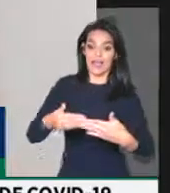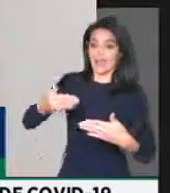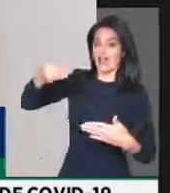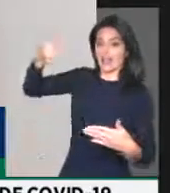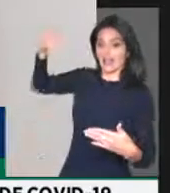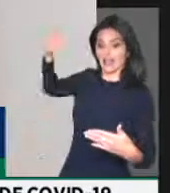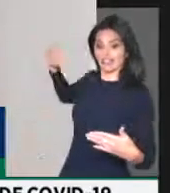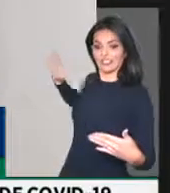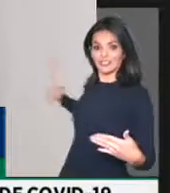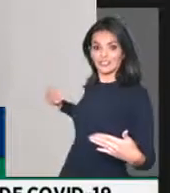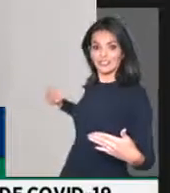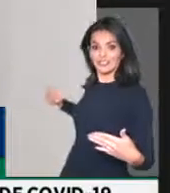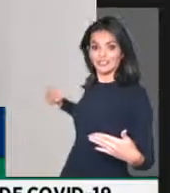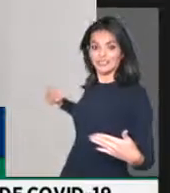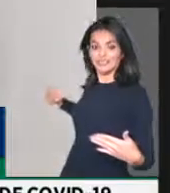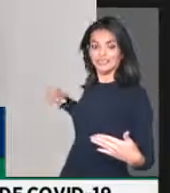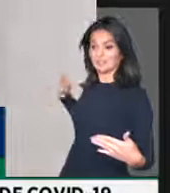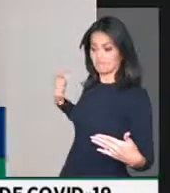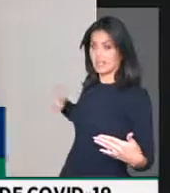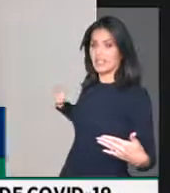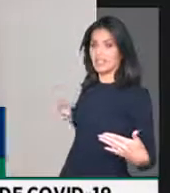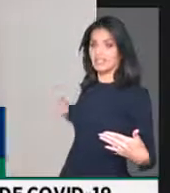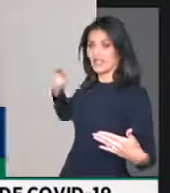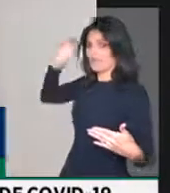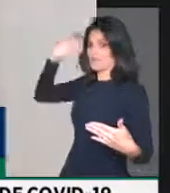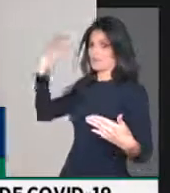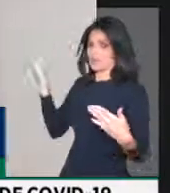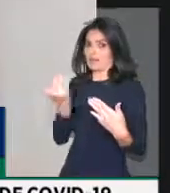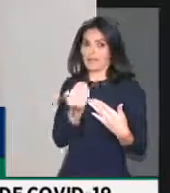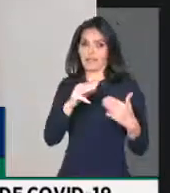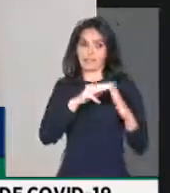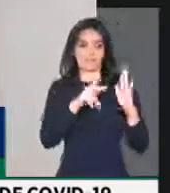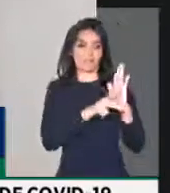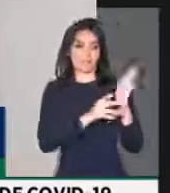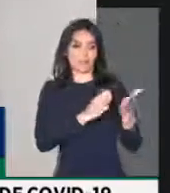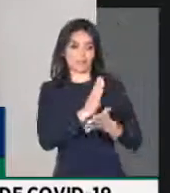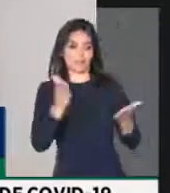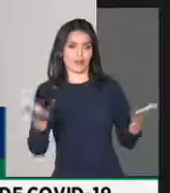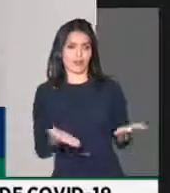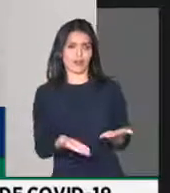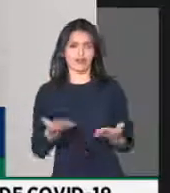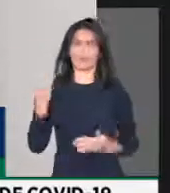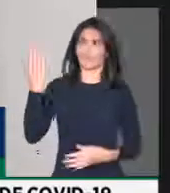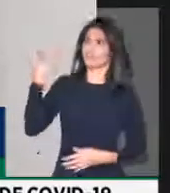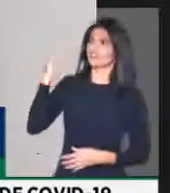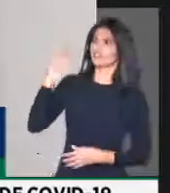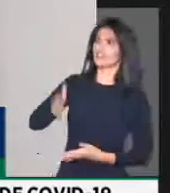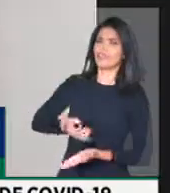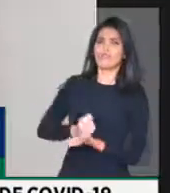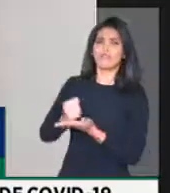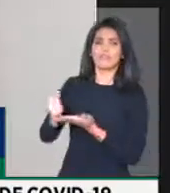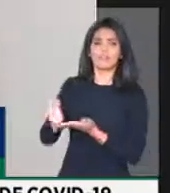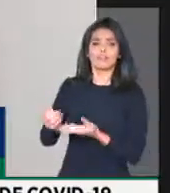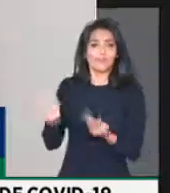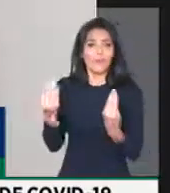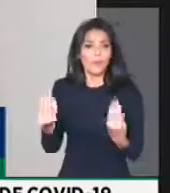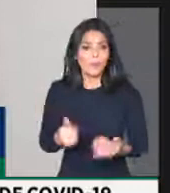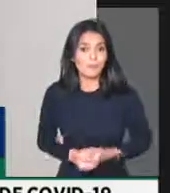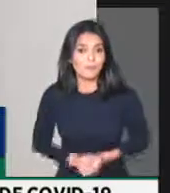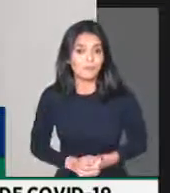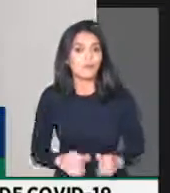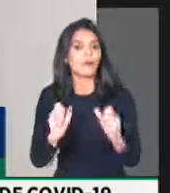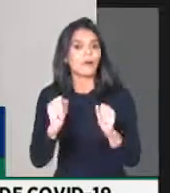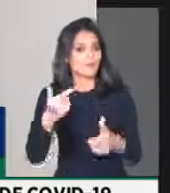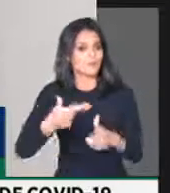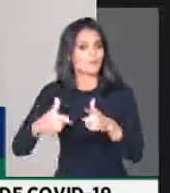coloca uma ameaça muito grande a muitos direitos que ainda serão debatidos por essa Casa. Portanto, seu